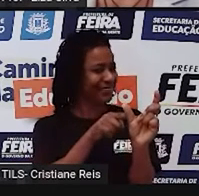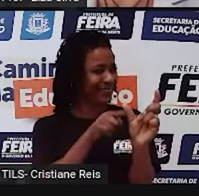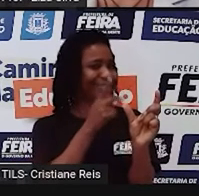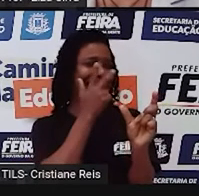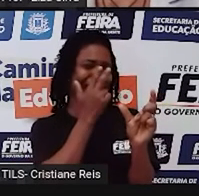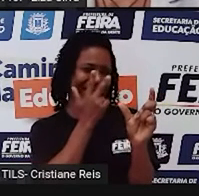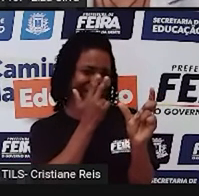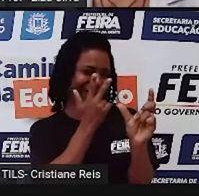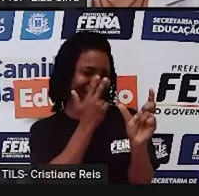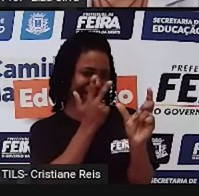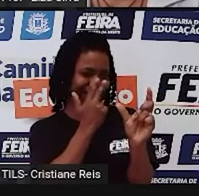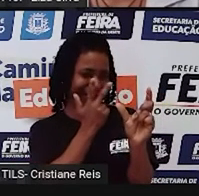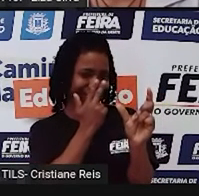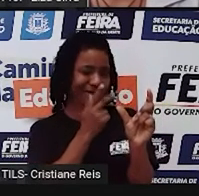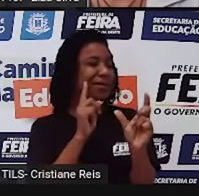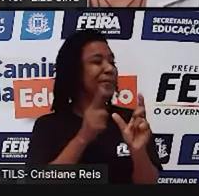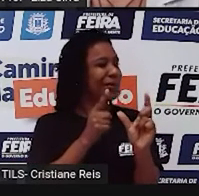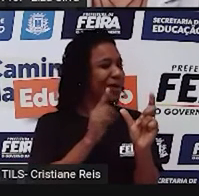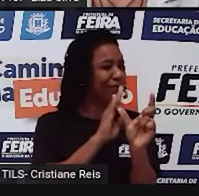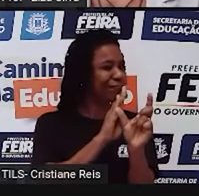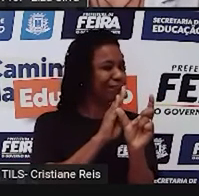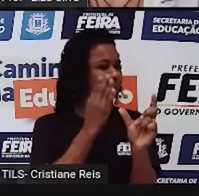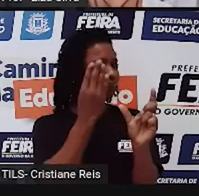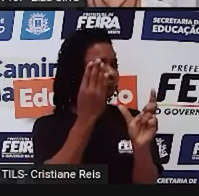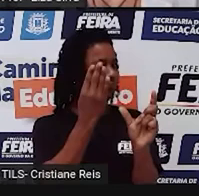entender? Por que elas são as falsianes?